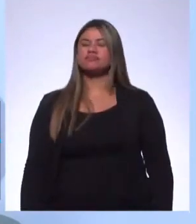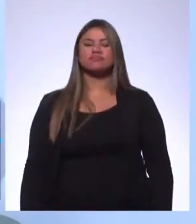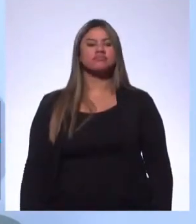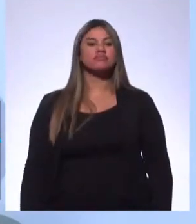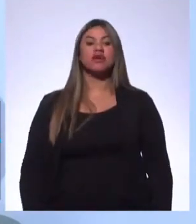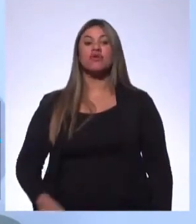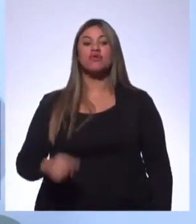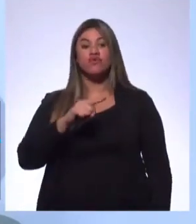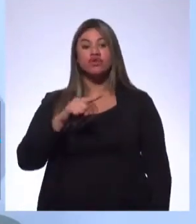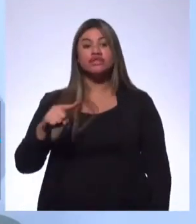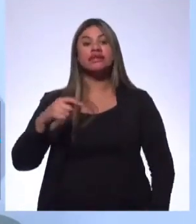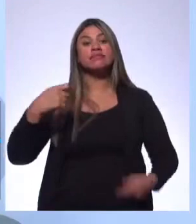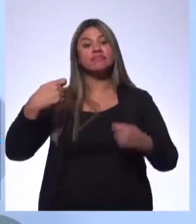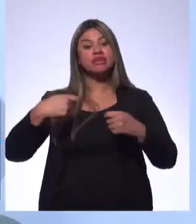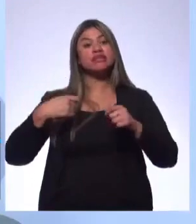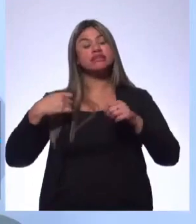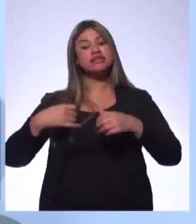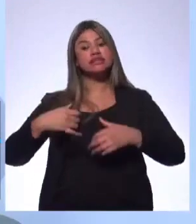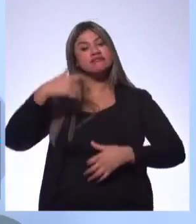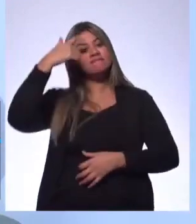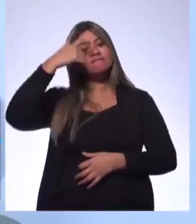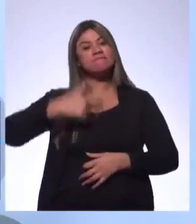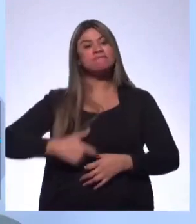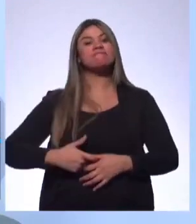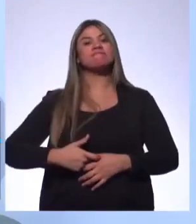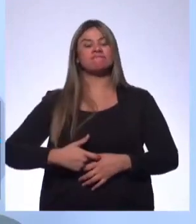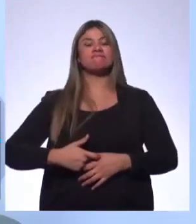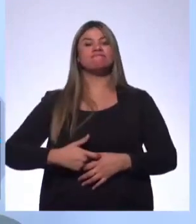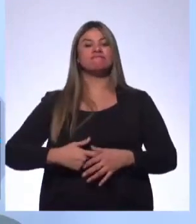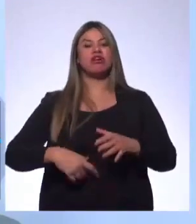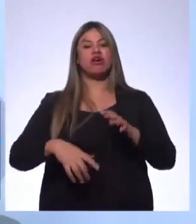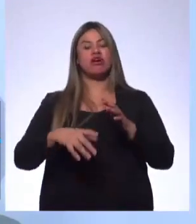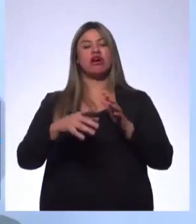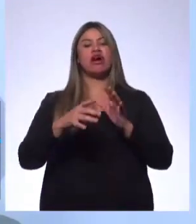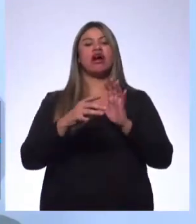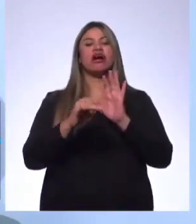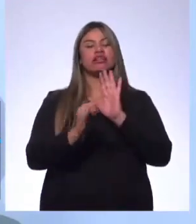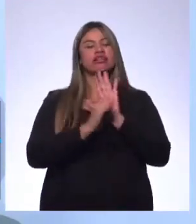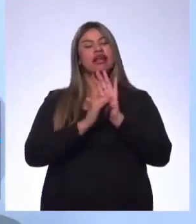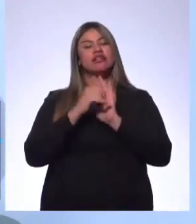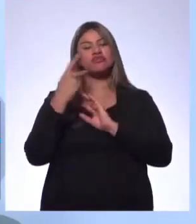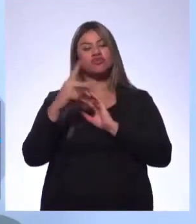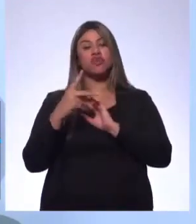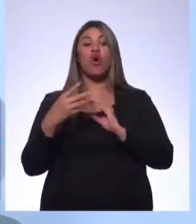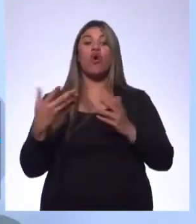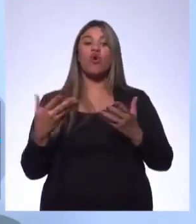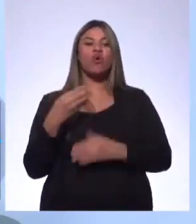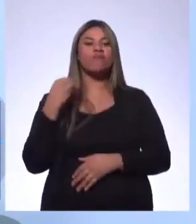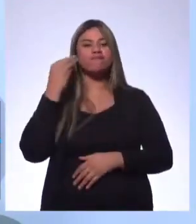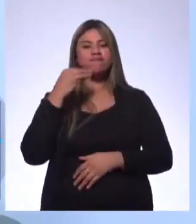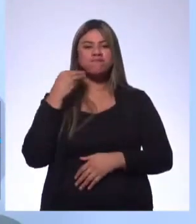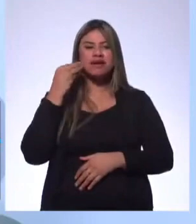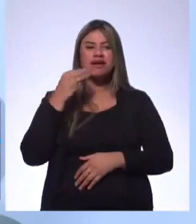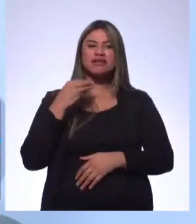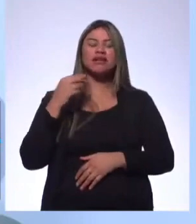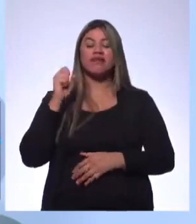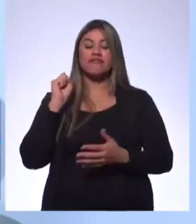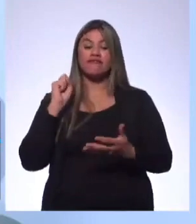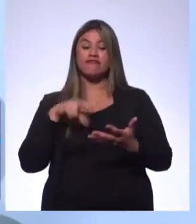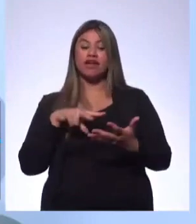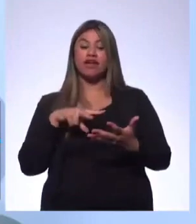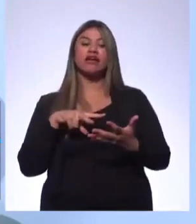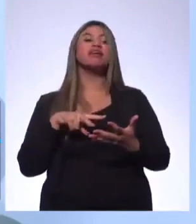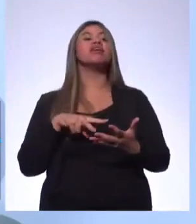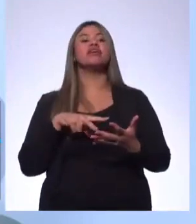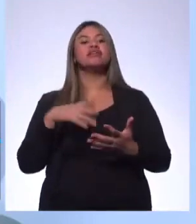precisa ser muito original na sua resenha. Tem que ter a sua cara. Hoje, com um pouquinho de experiência que eu tenho, eu consigo bater o olho já,